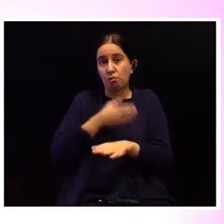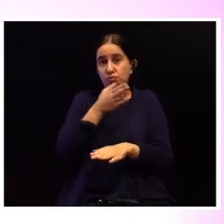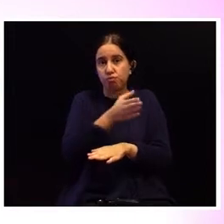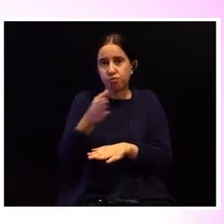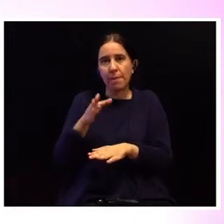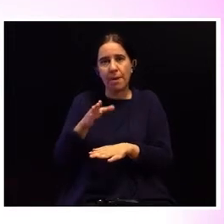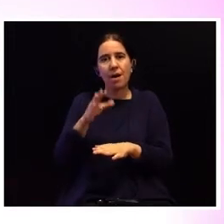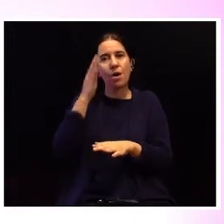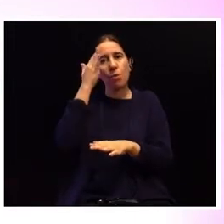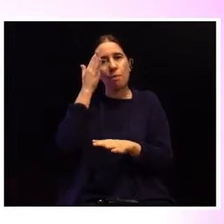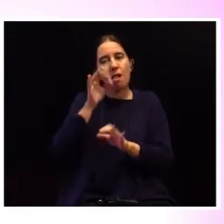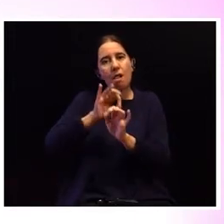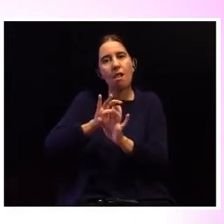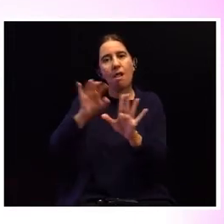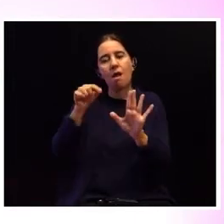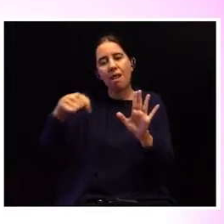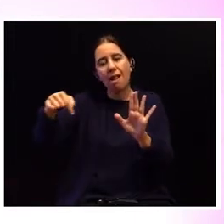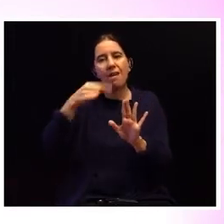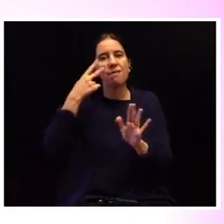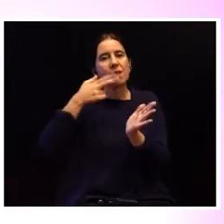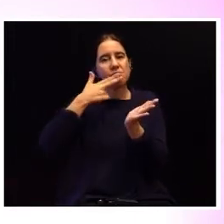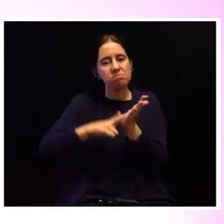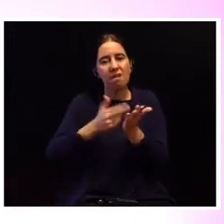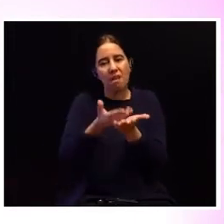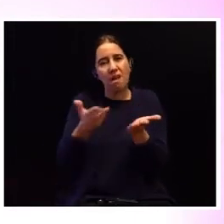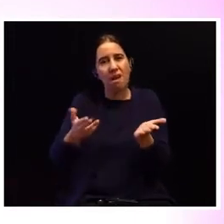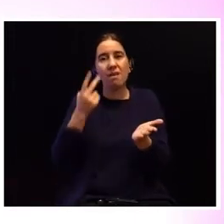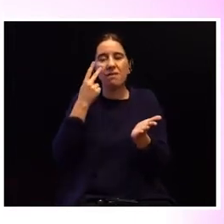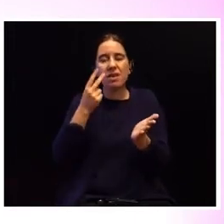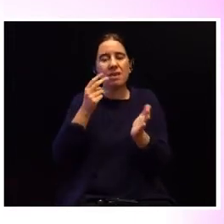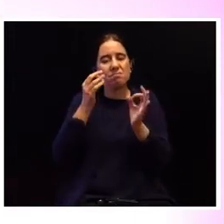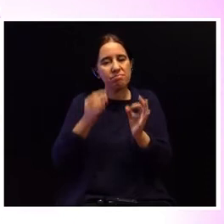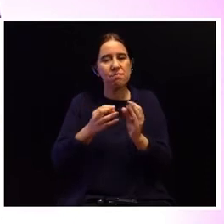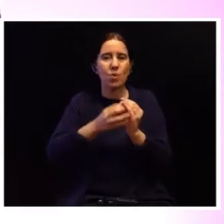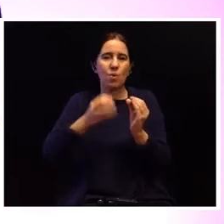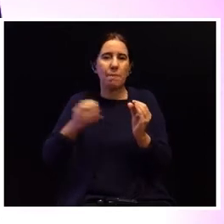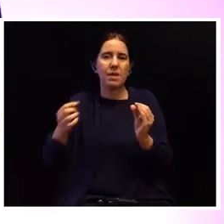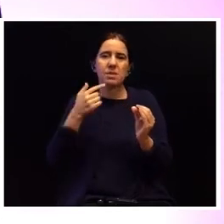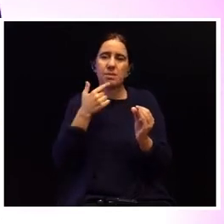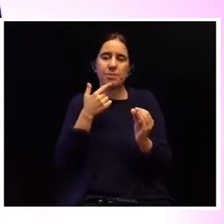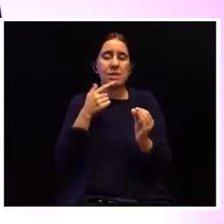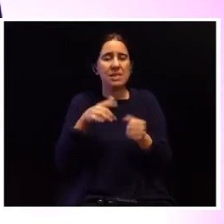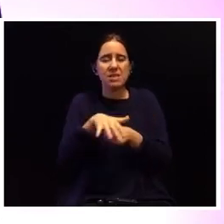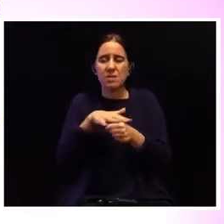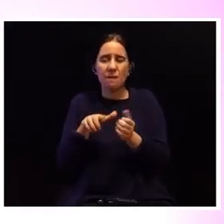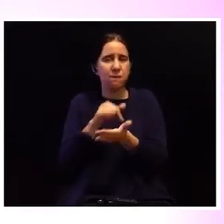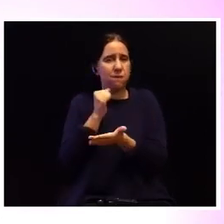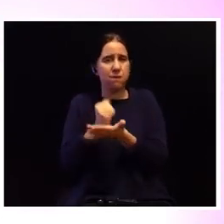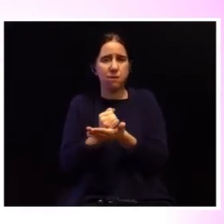mas por trás destes números há vidas concretas, há vidas muito complexas e sempre situações